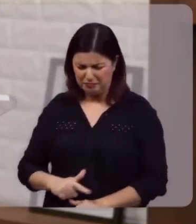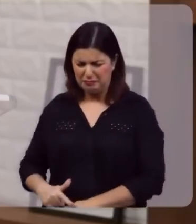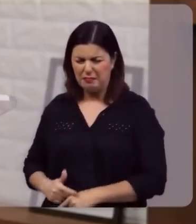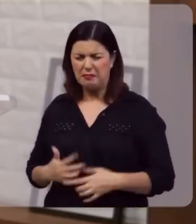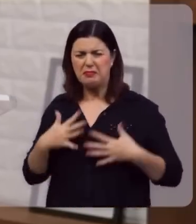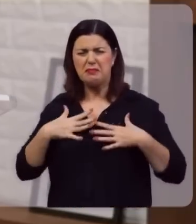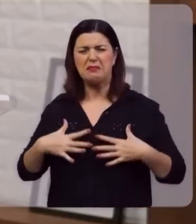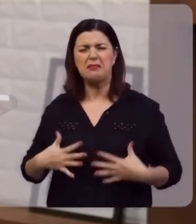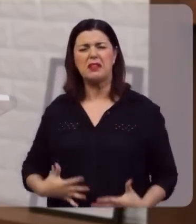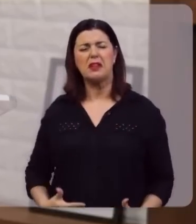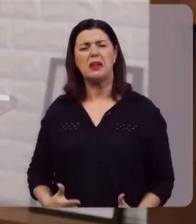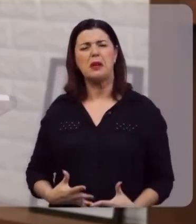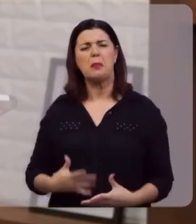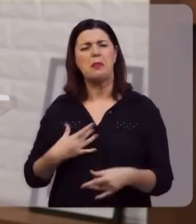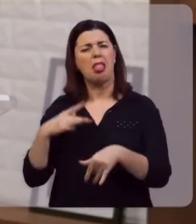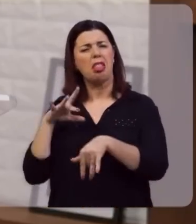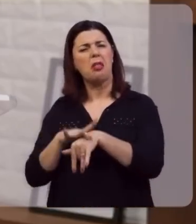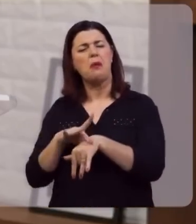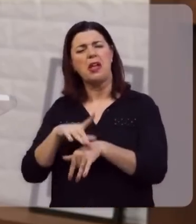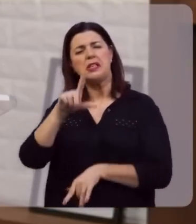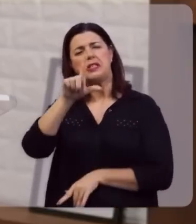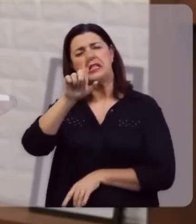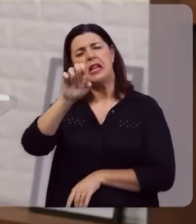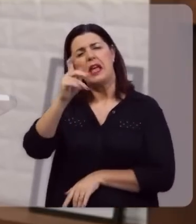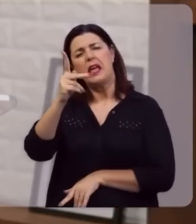carcomido pela doença,